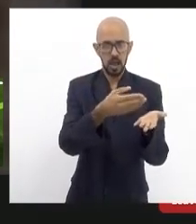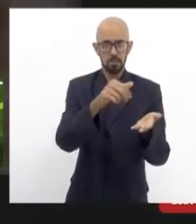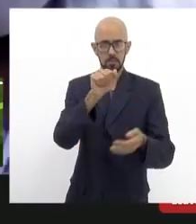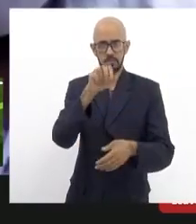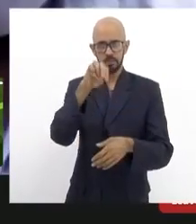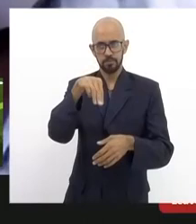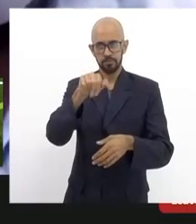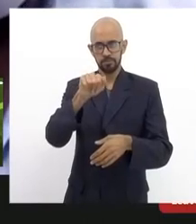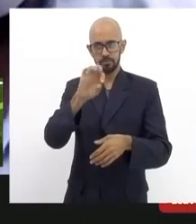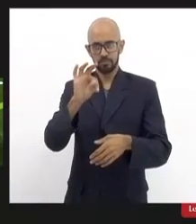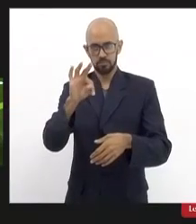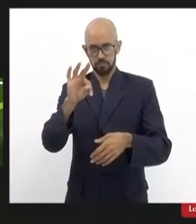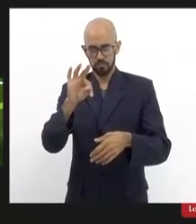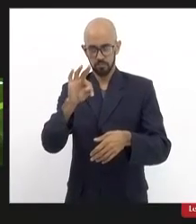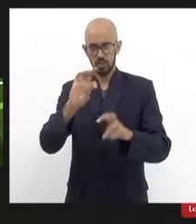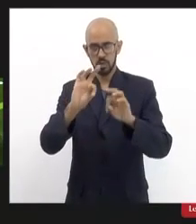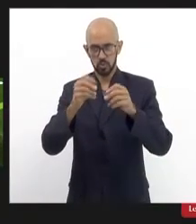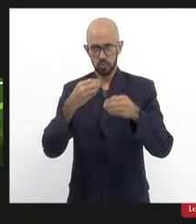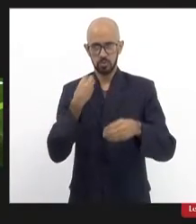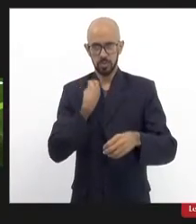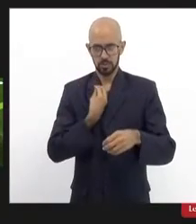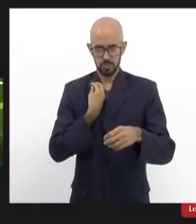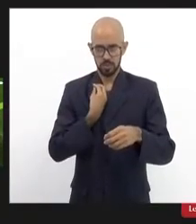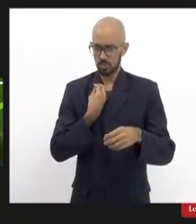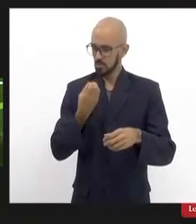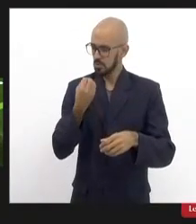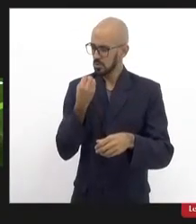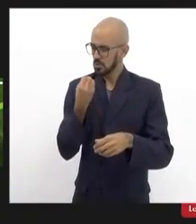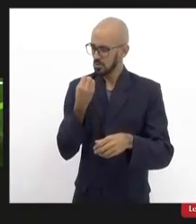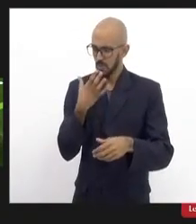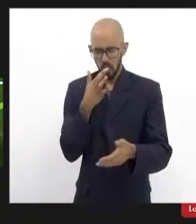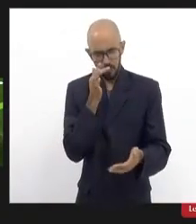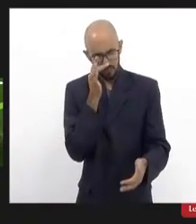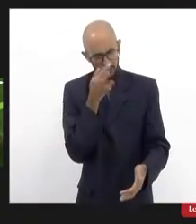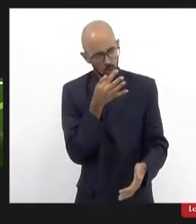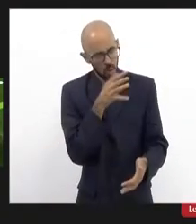ótimo muito bom Flor meu cheiro para vocês